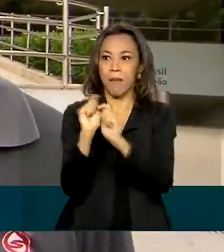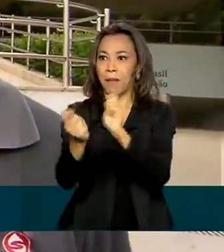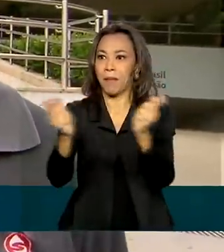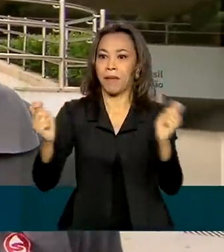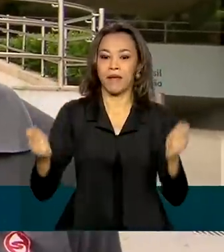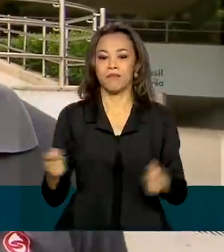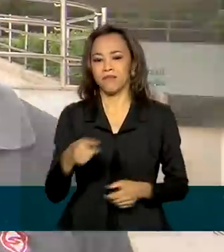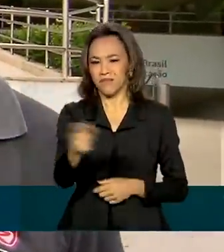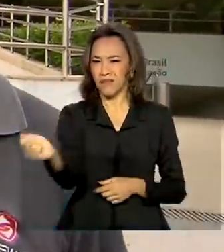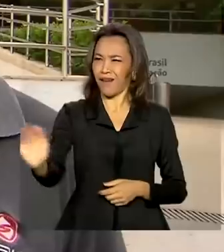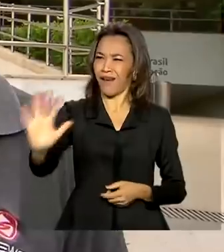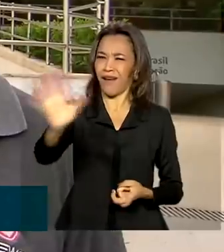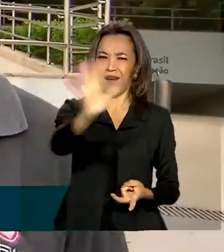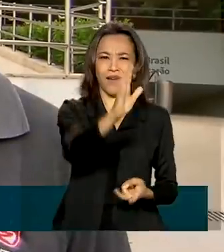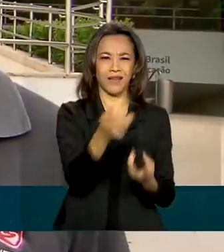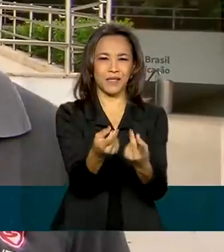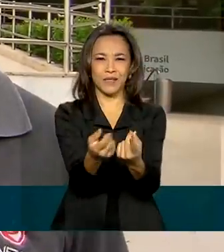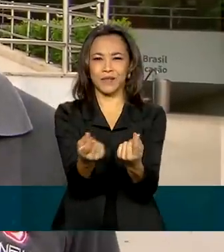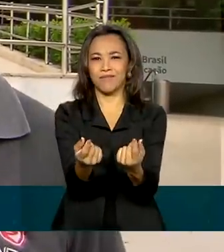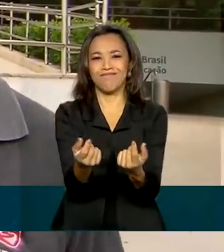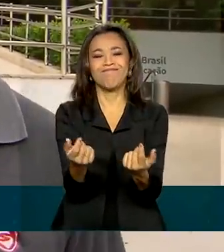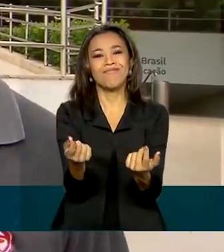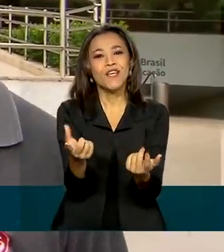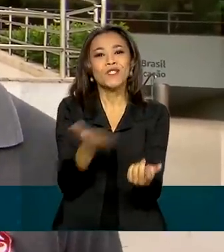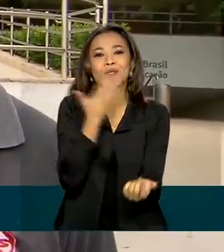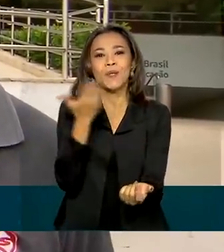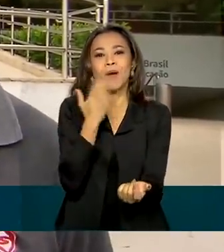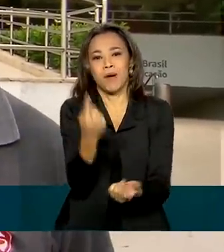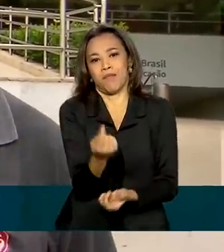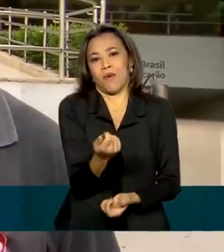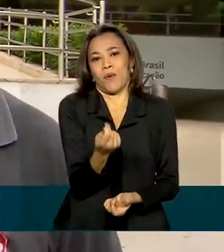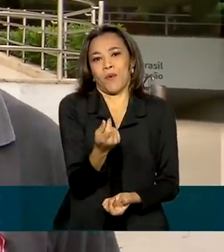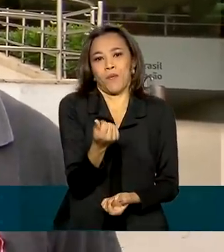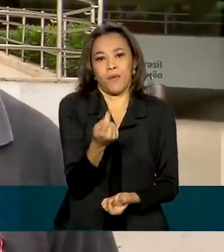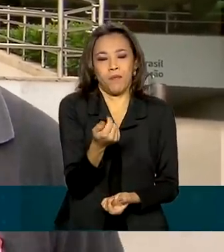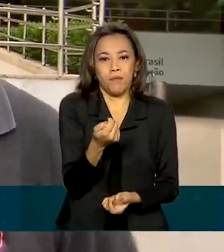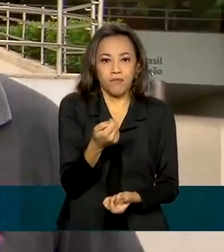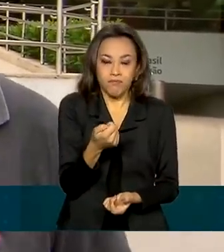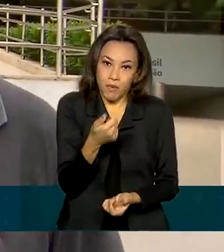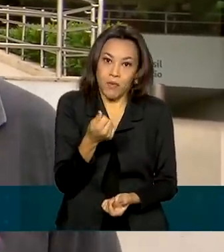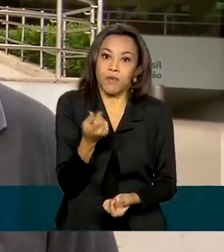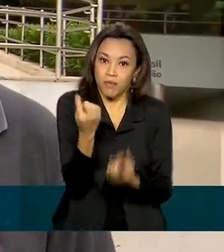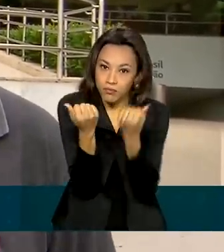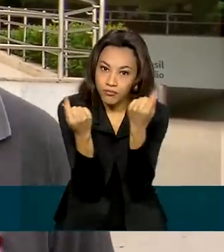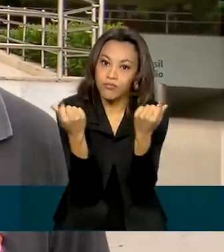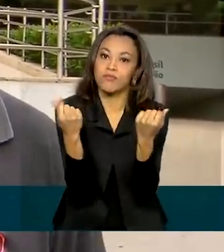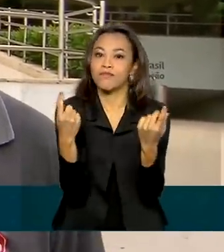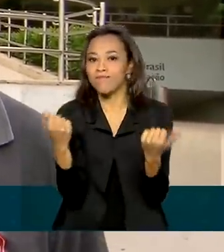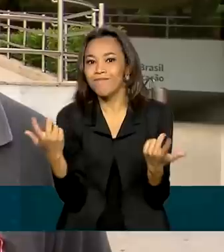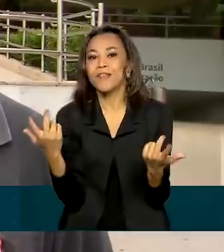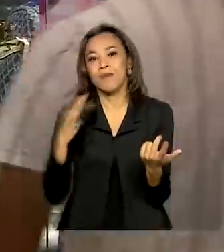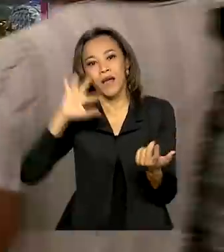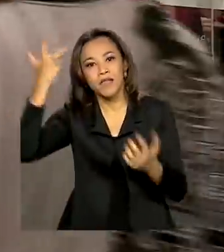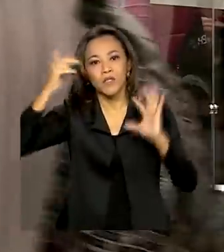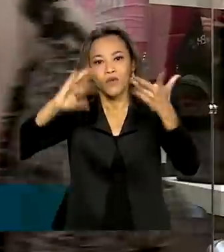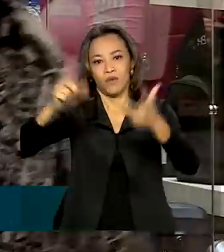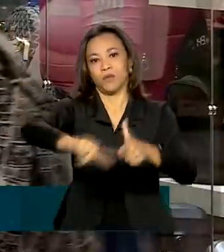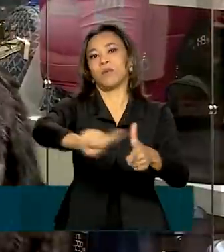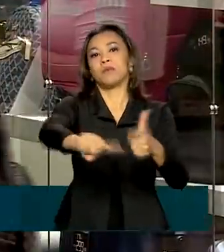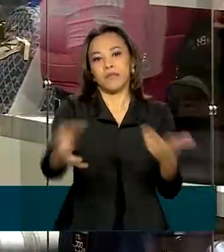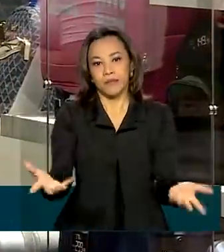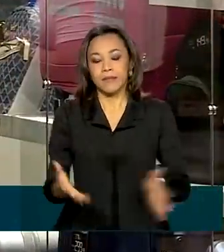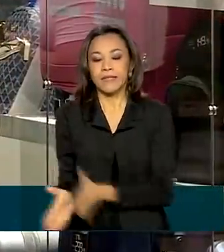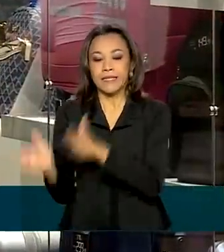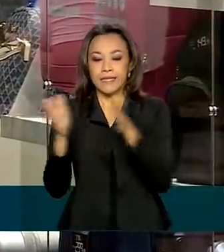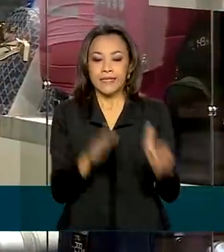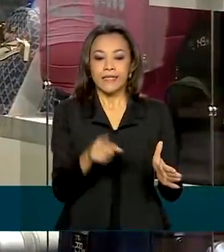muito caras, então sobra bem menos para eventuais problemas que a gente vem a ter. Depois de